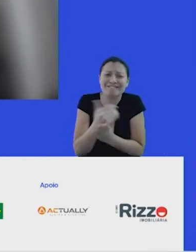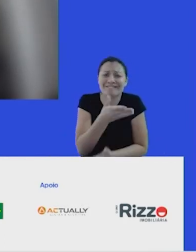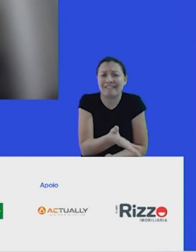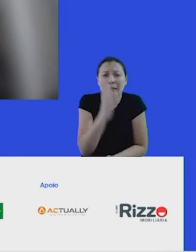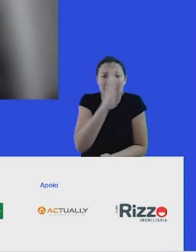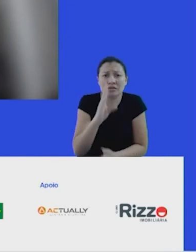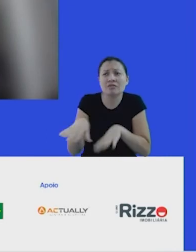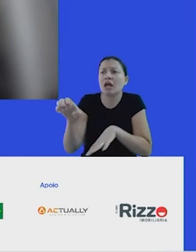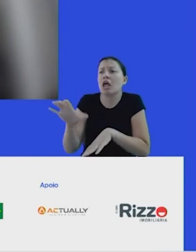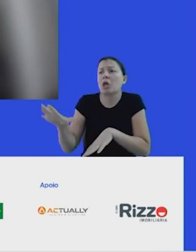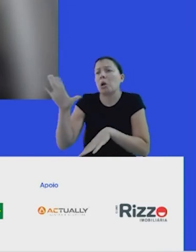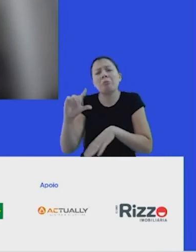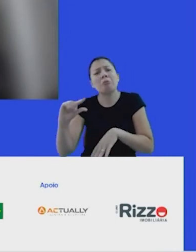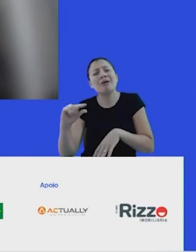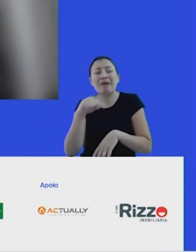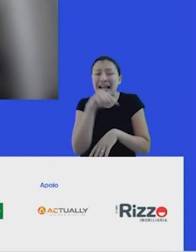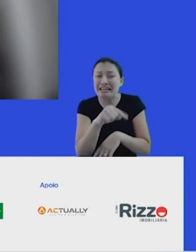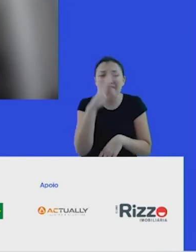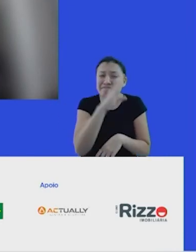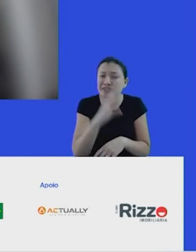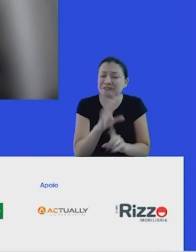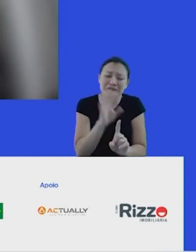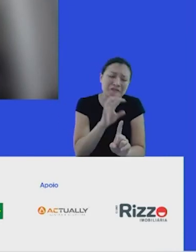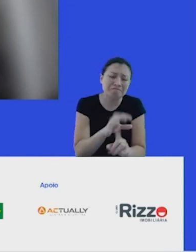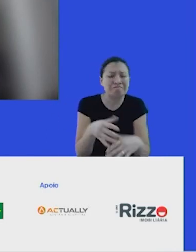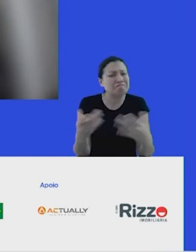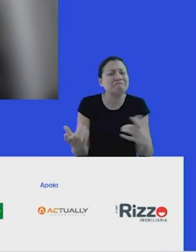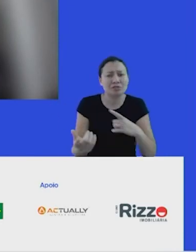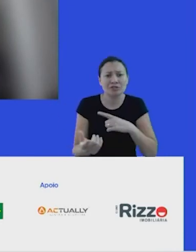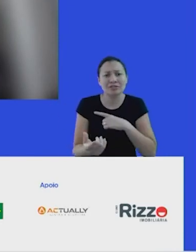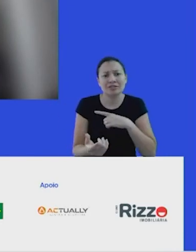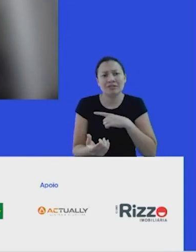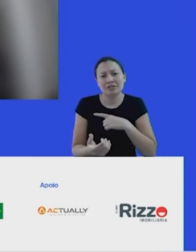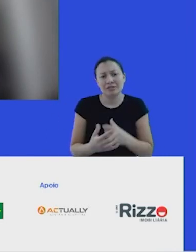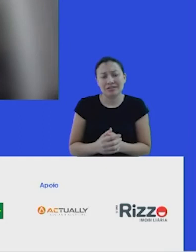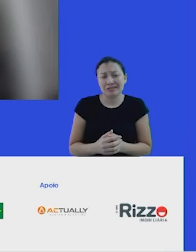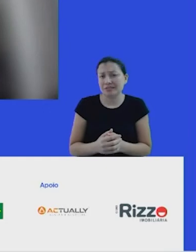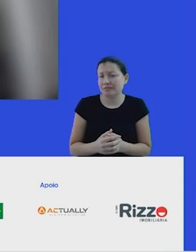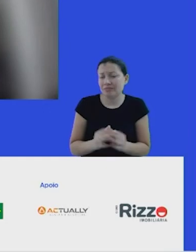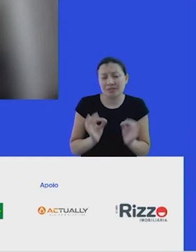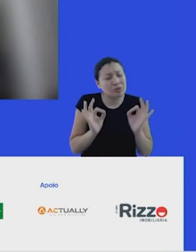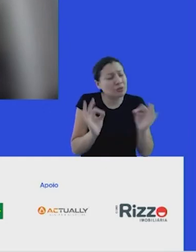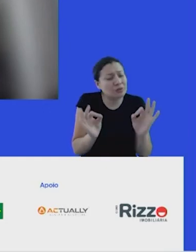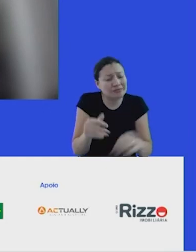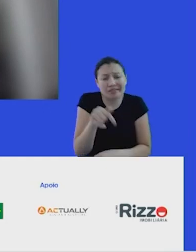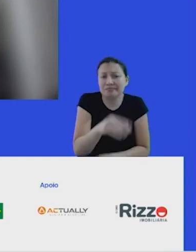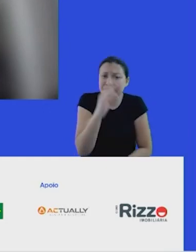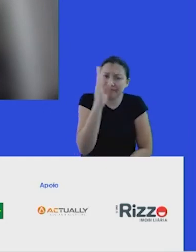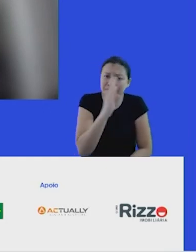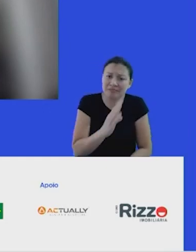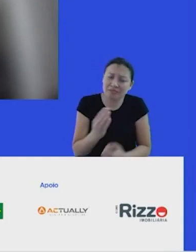da Europa, mas afeta muito nossa realidade. A inequidade que a gente tem aqui é gritante, é absurda, como é que a gente